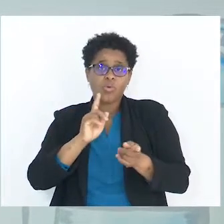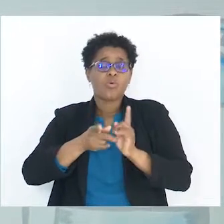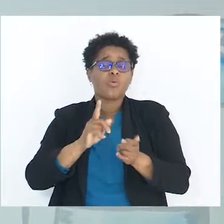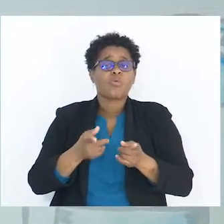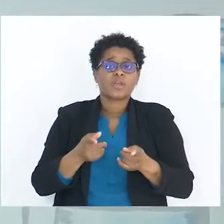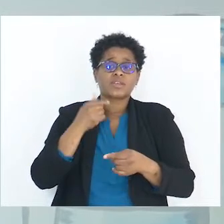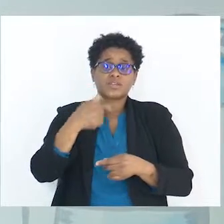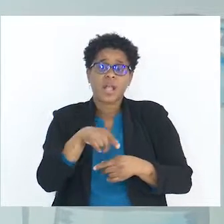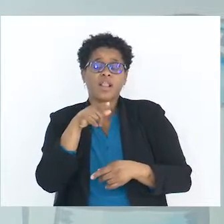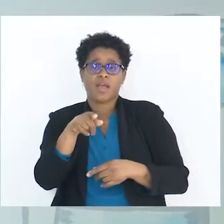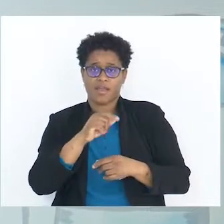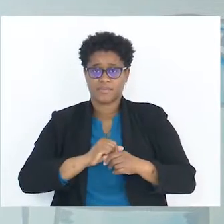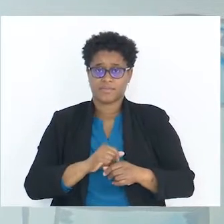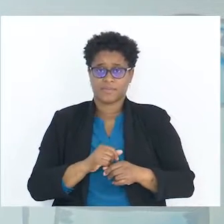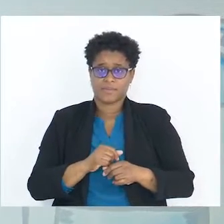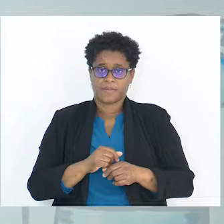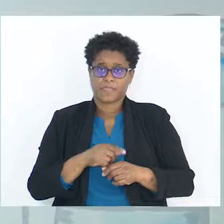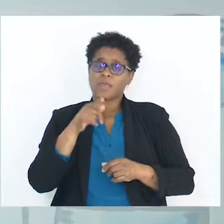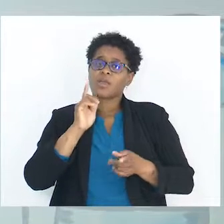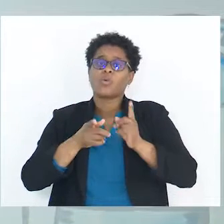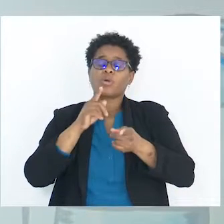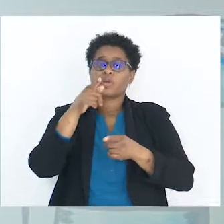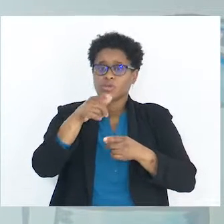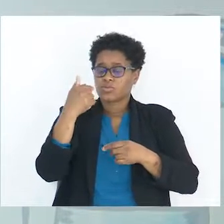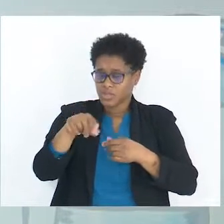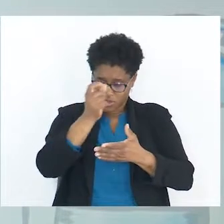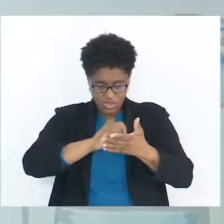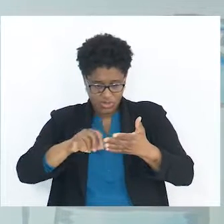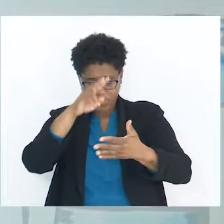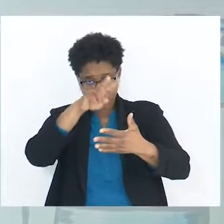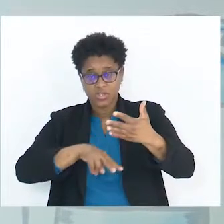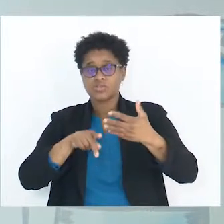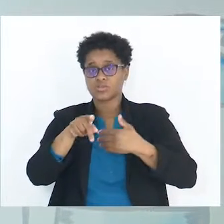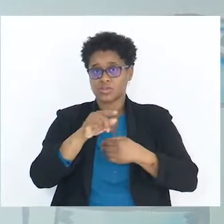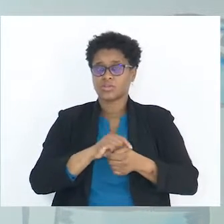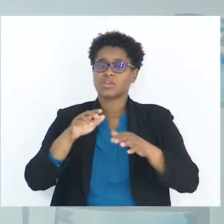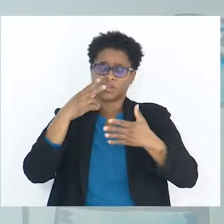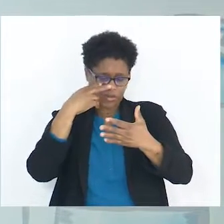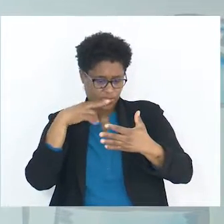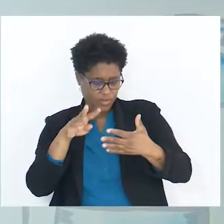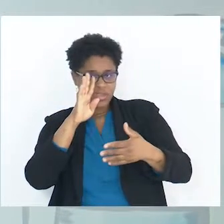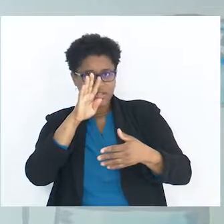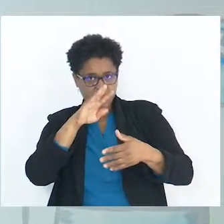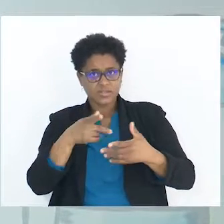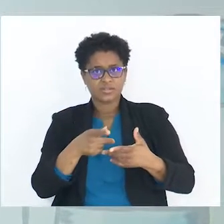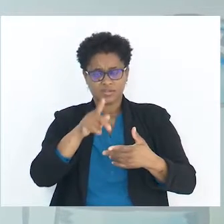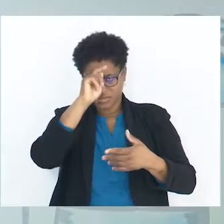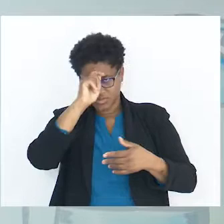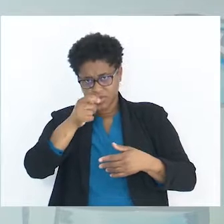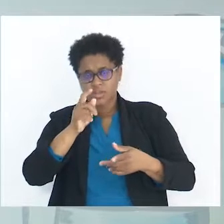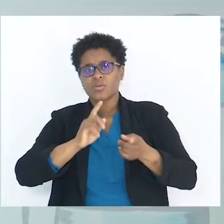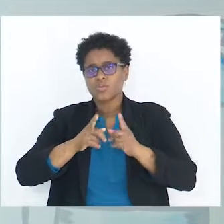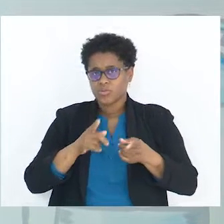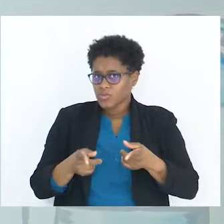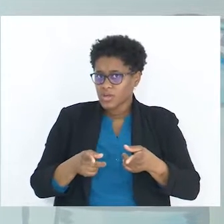aquilo que é o que está lá. É o que tu tens que colocar no teu texto e verificar depois se de facto cumpriste